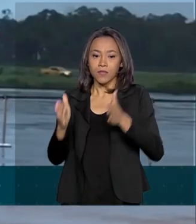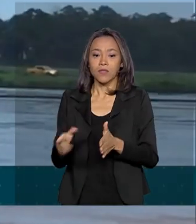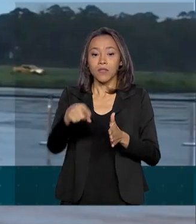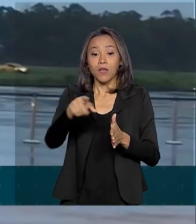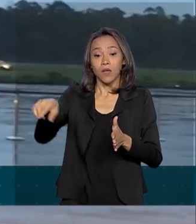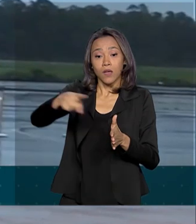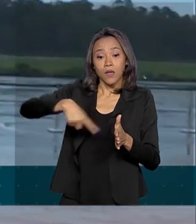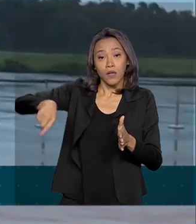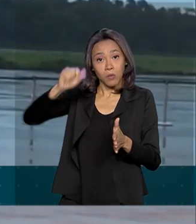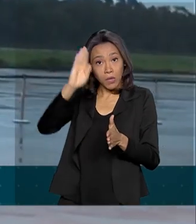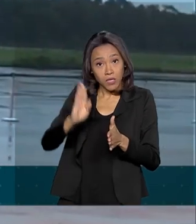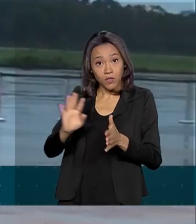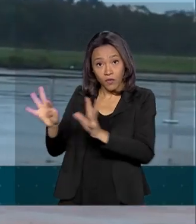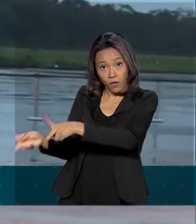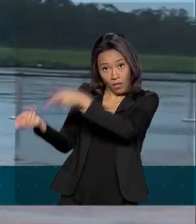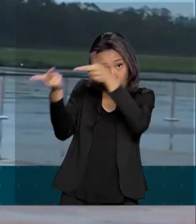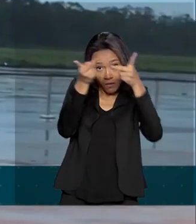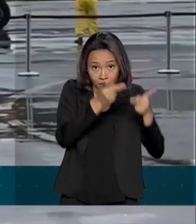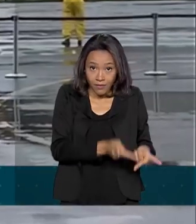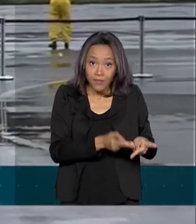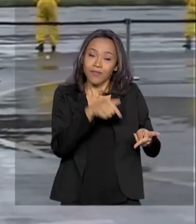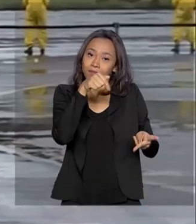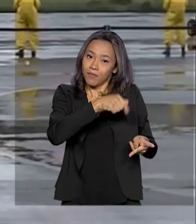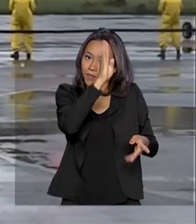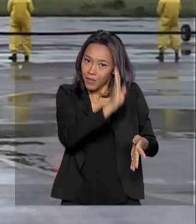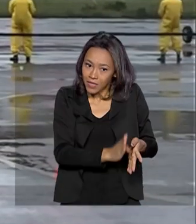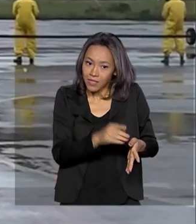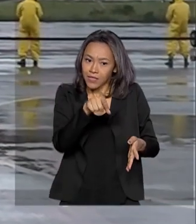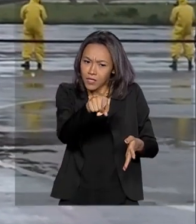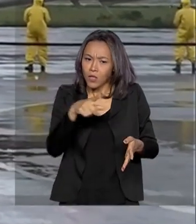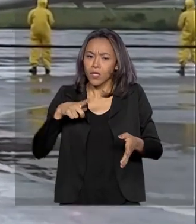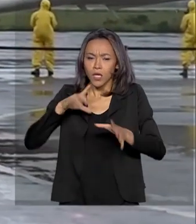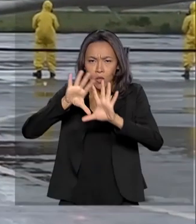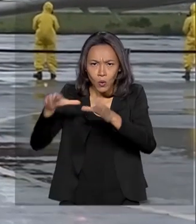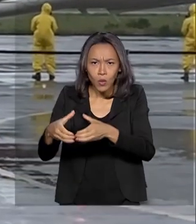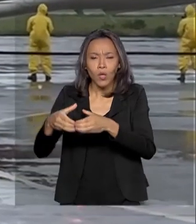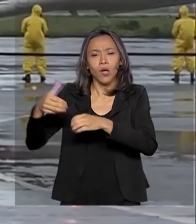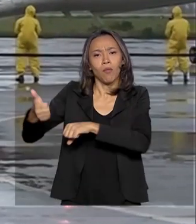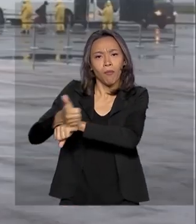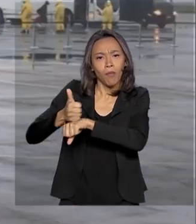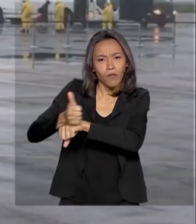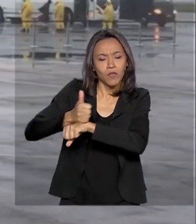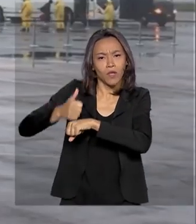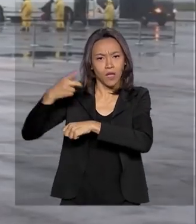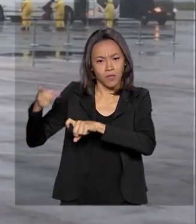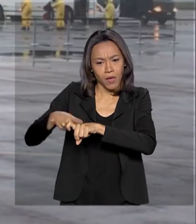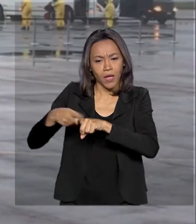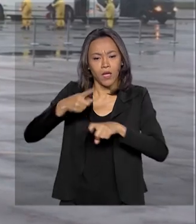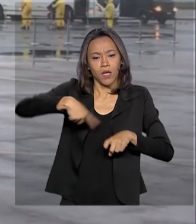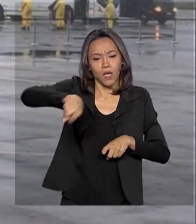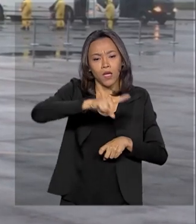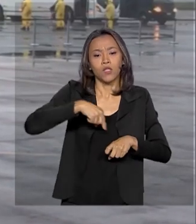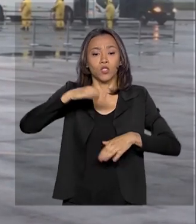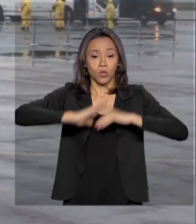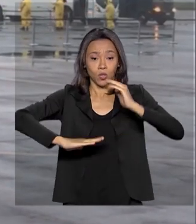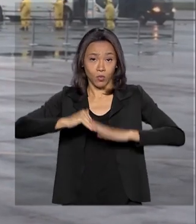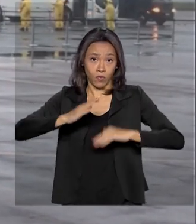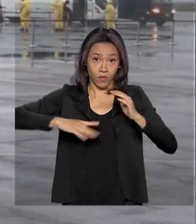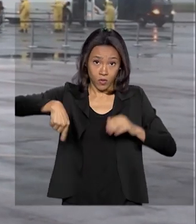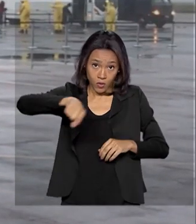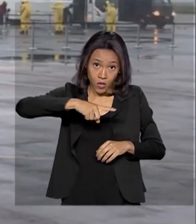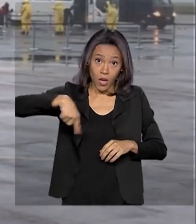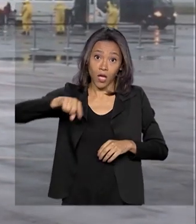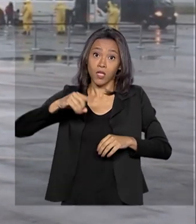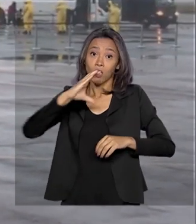China que chegaram ao Brasil na manhã deste domingo, junto de médicos, tripulantes e assessores que fizeram parte da missão coordenada